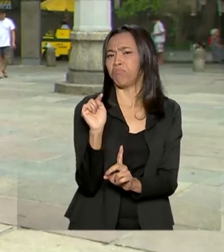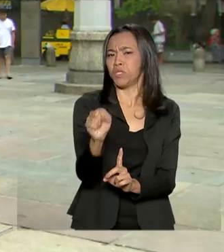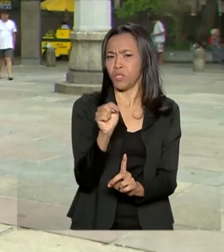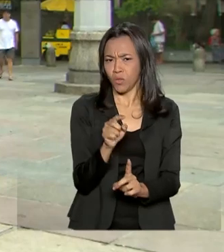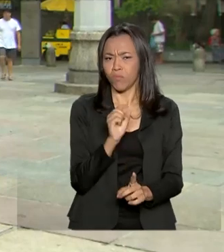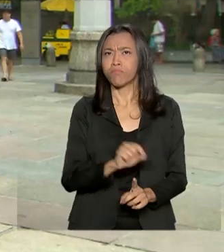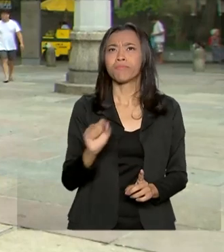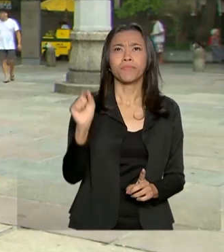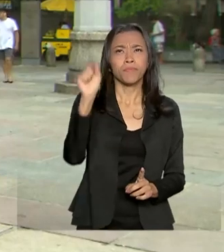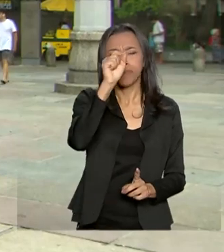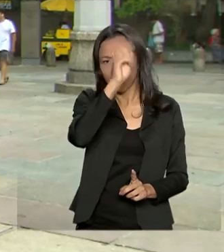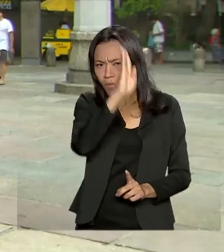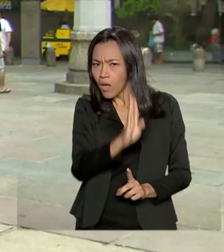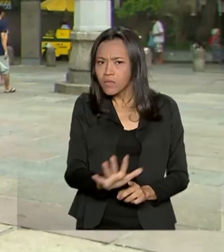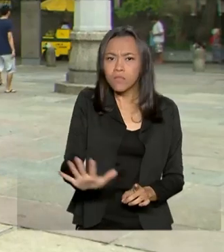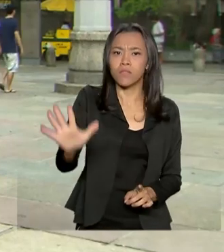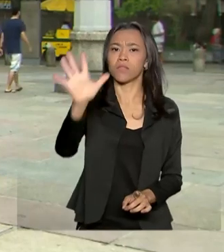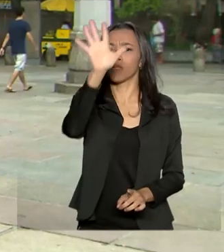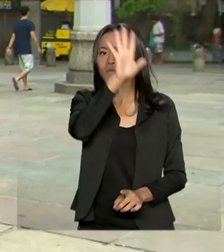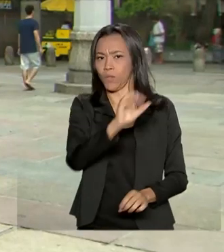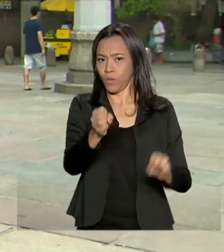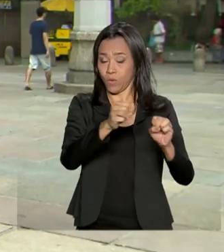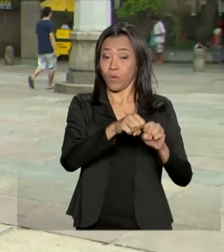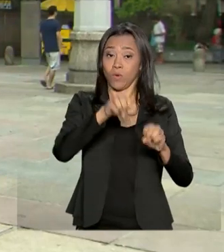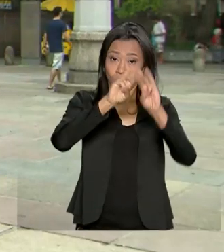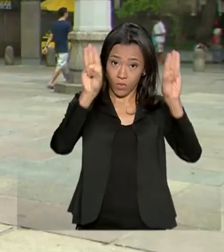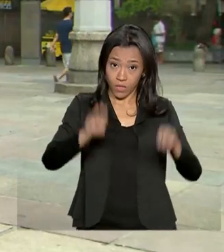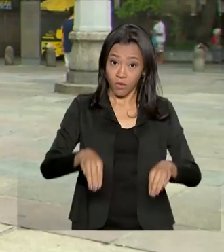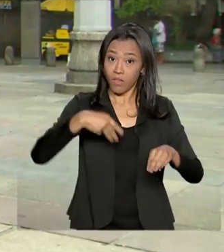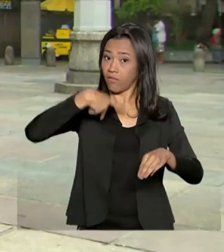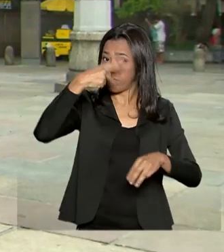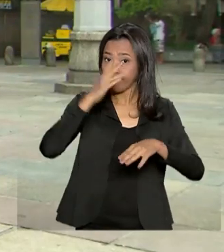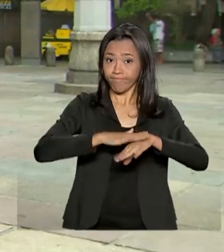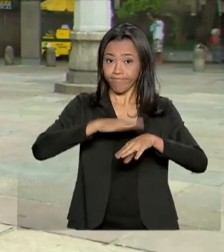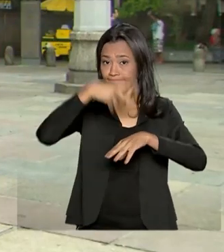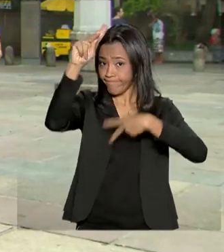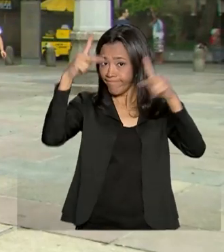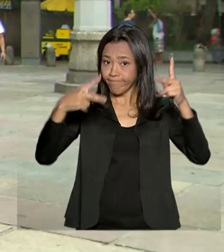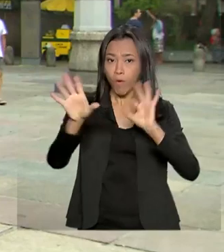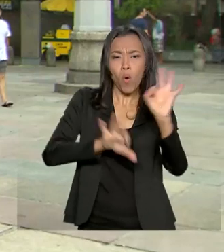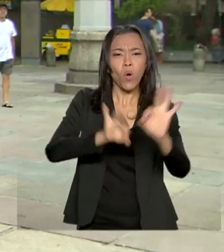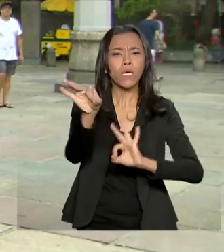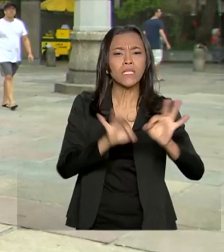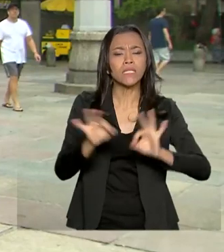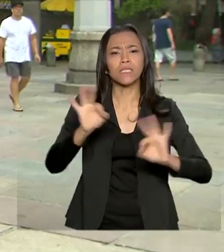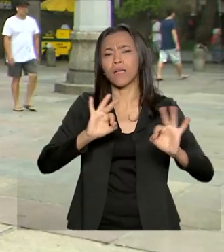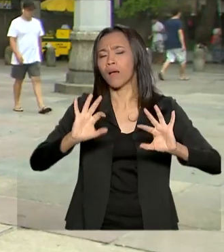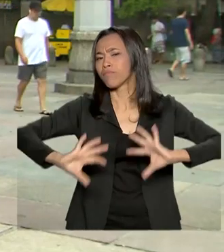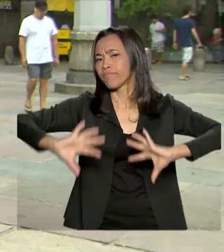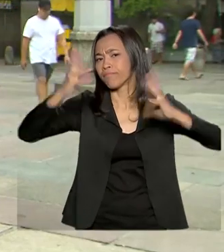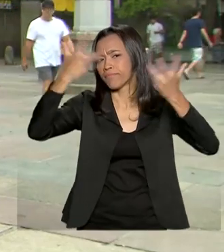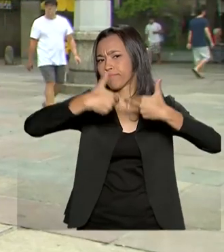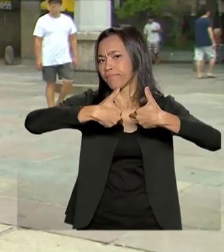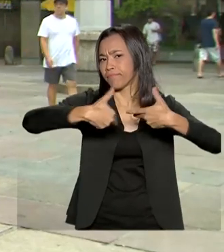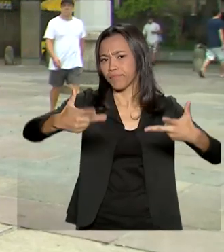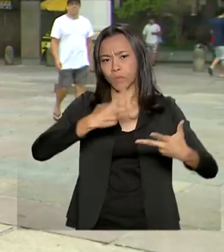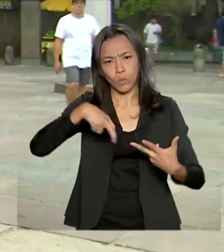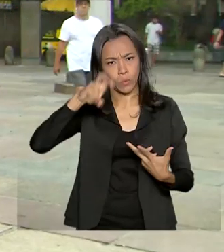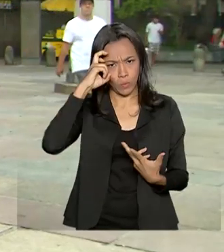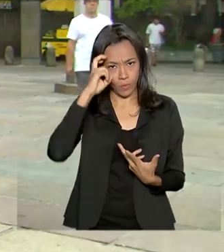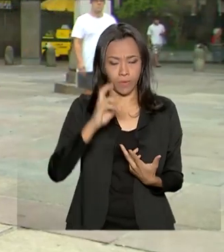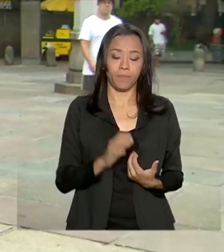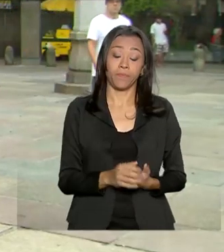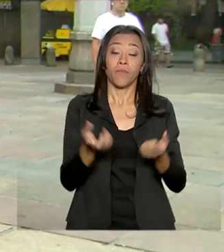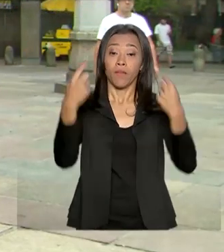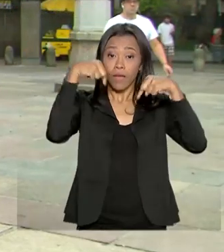vão promover mais de 3 mil eventos, como visitas guiadas, exposições e apresentações musicais. Aqui no Museu da